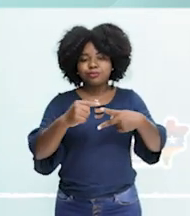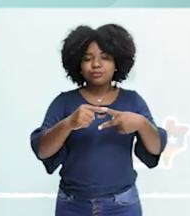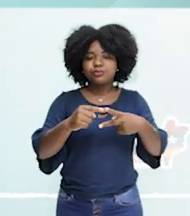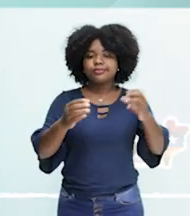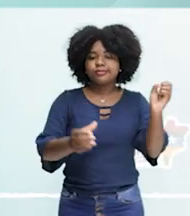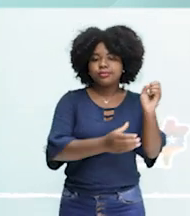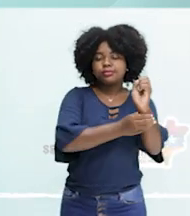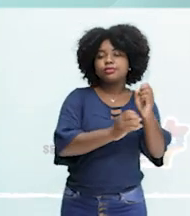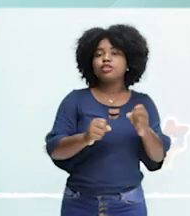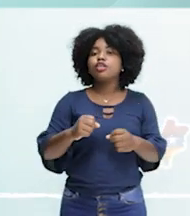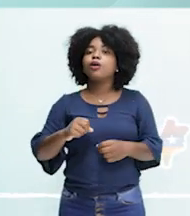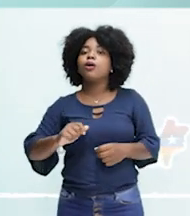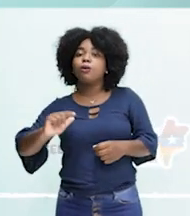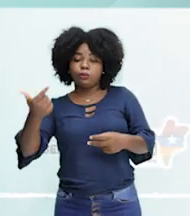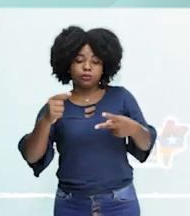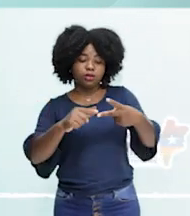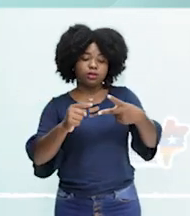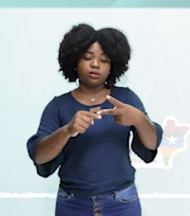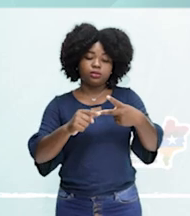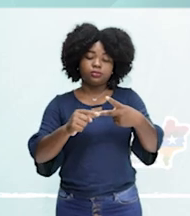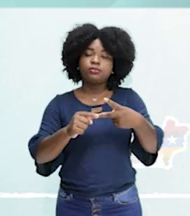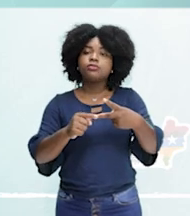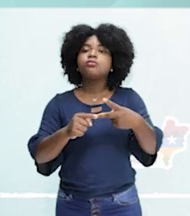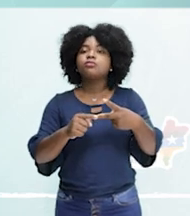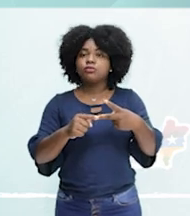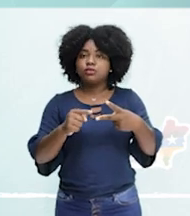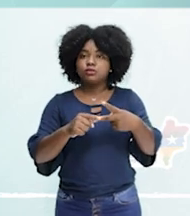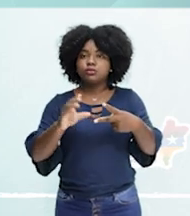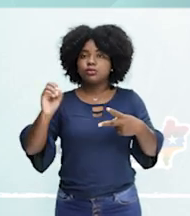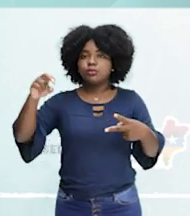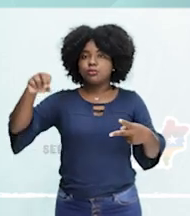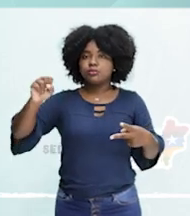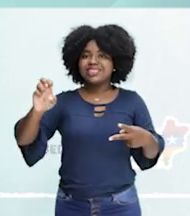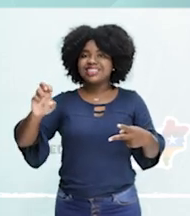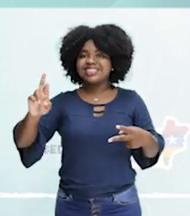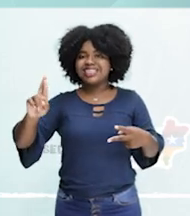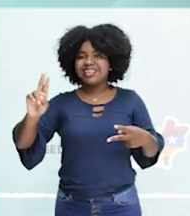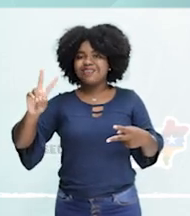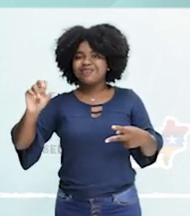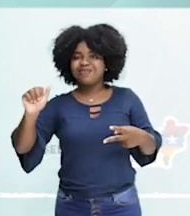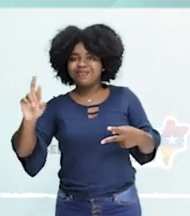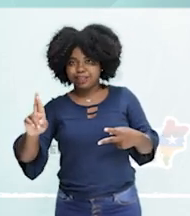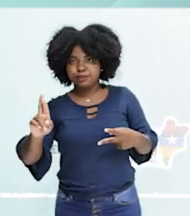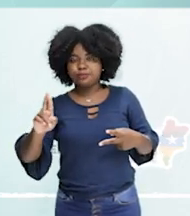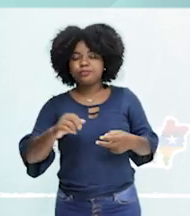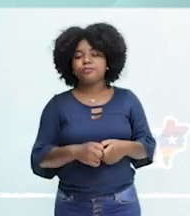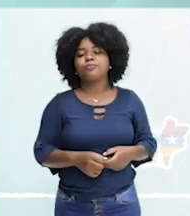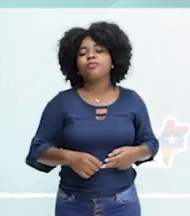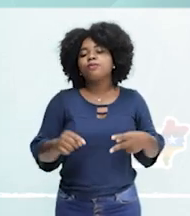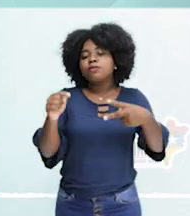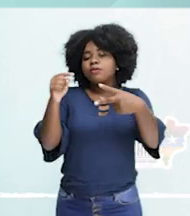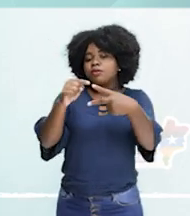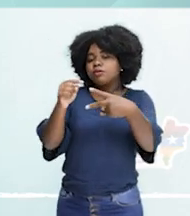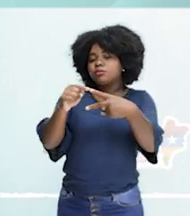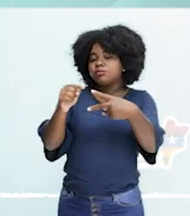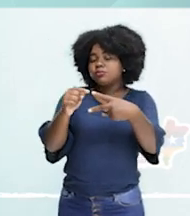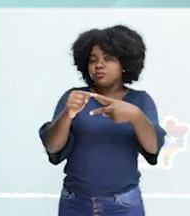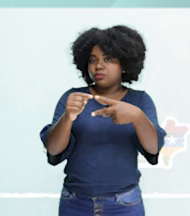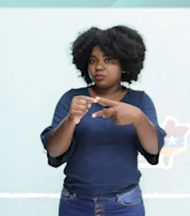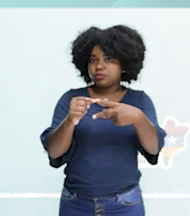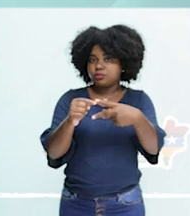a outra conservar. Marcos, não é a mesma coisa? Não, galera. Tenha em mente. Áreas de preservação